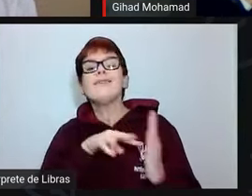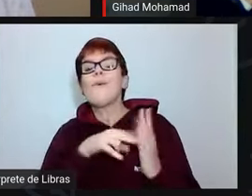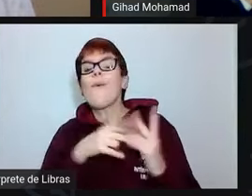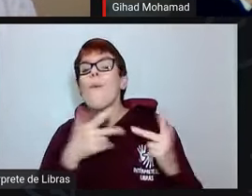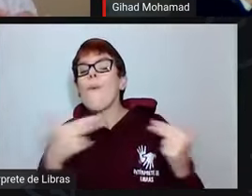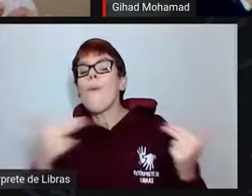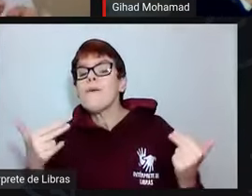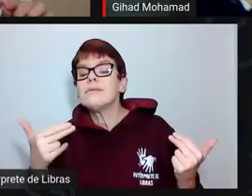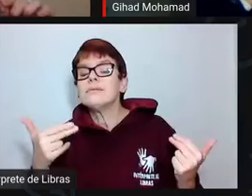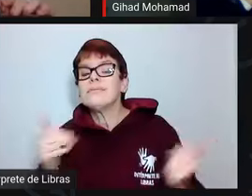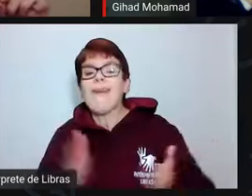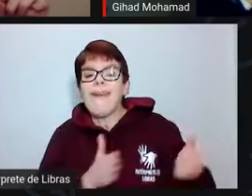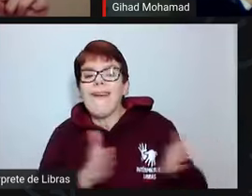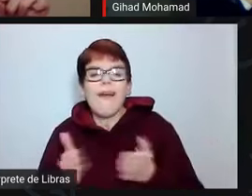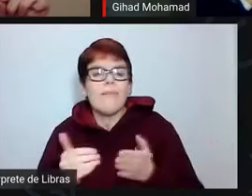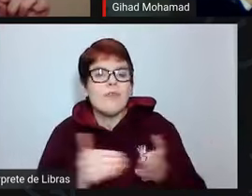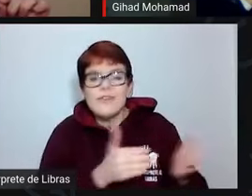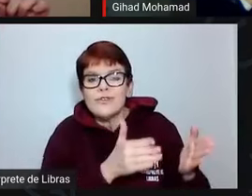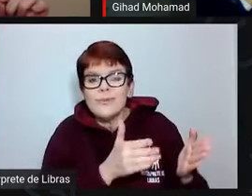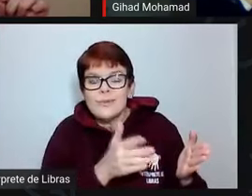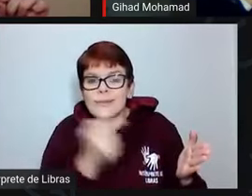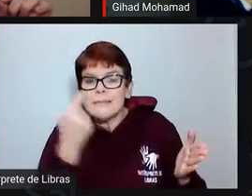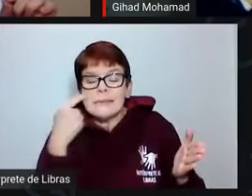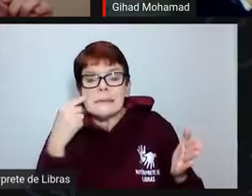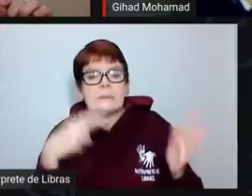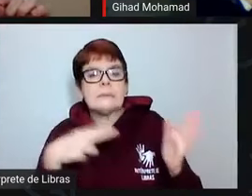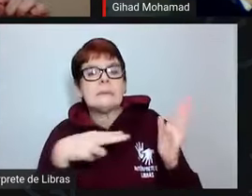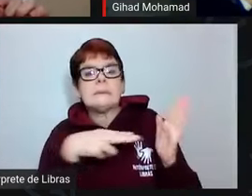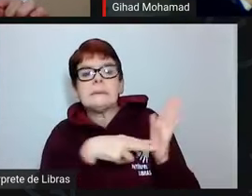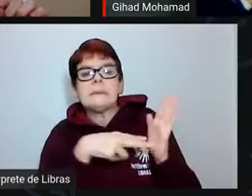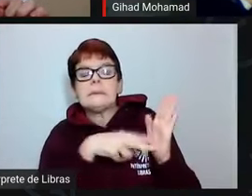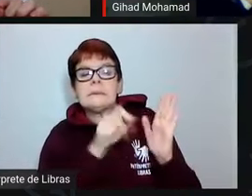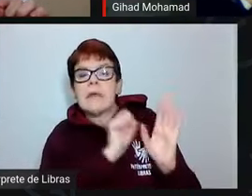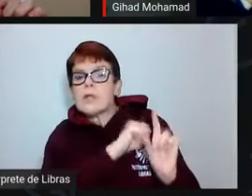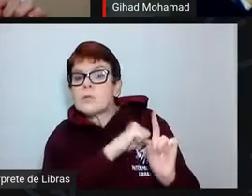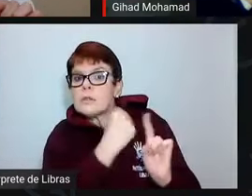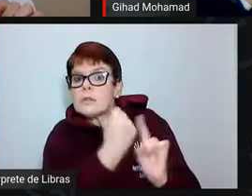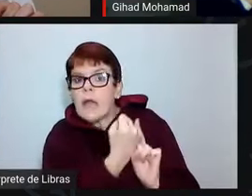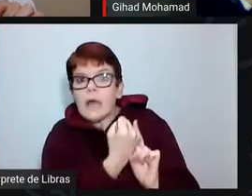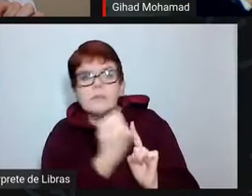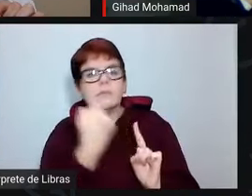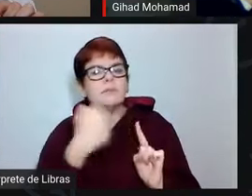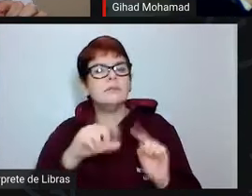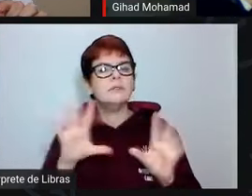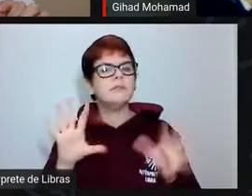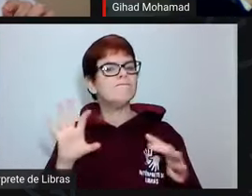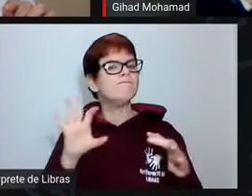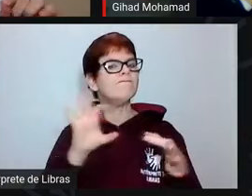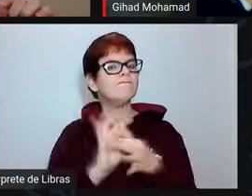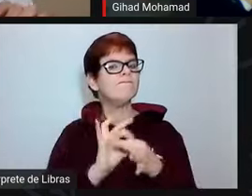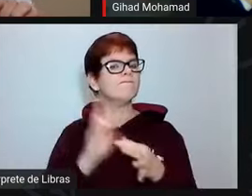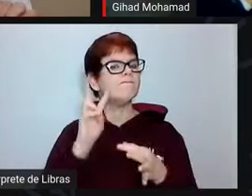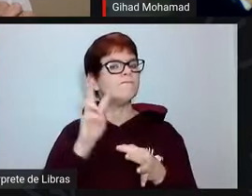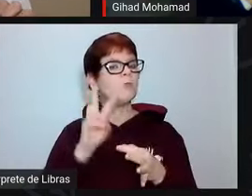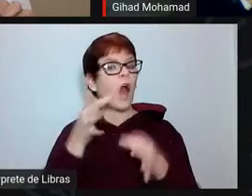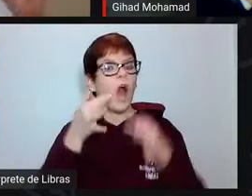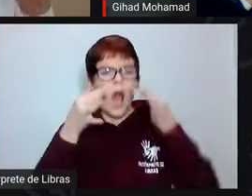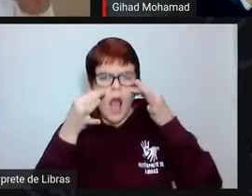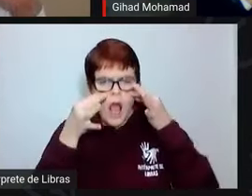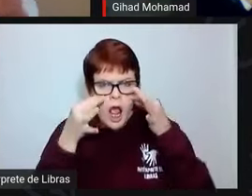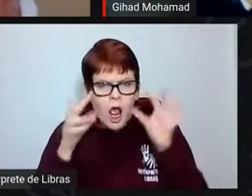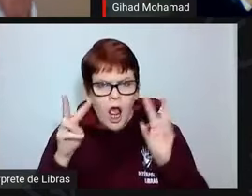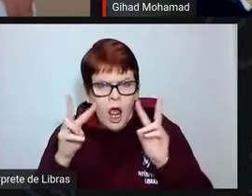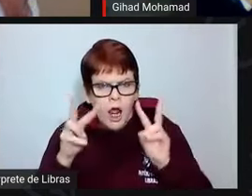são caminhos e pontos que a sociedade como toda ligar, né? Ligar e ligando até